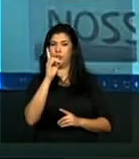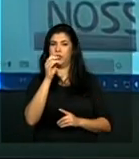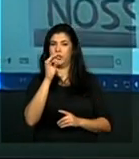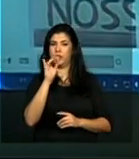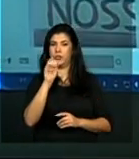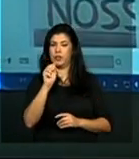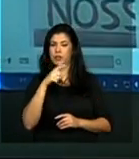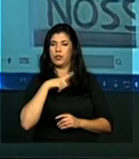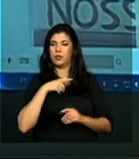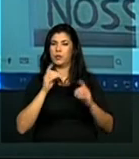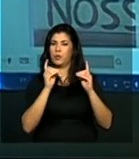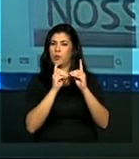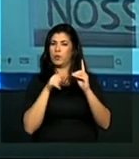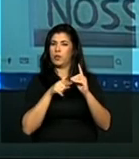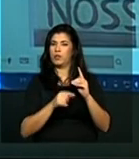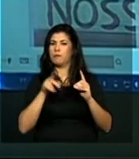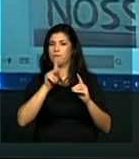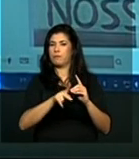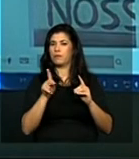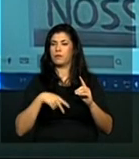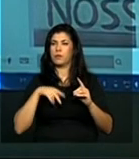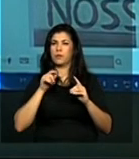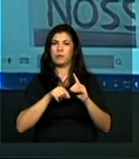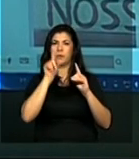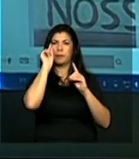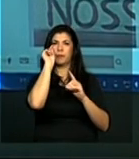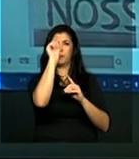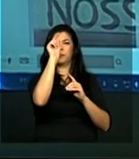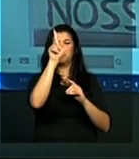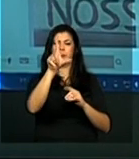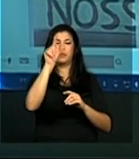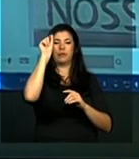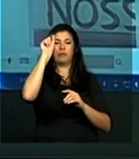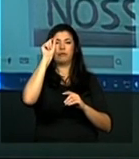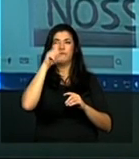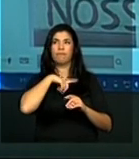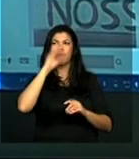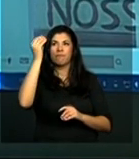professor pode se inspirar. Clica no golpe, primeiro.